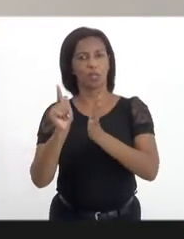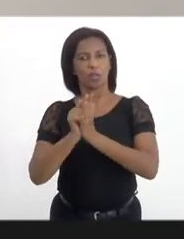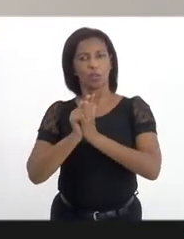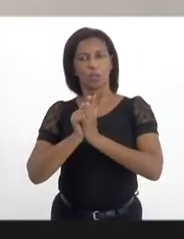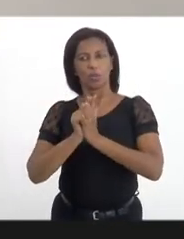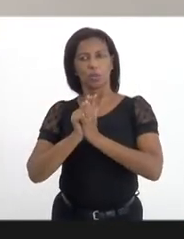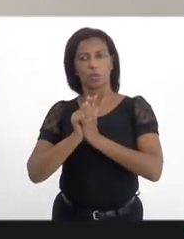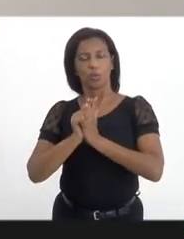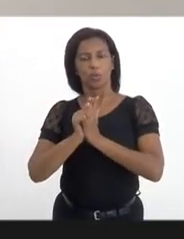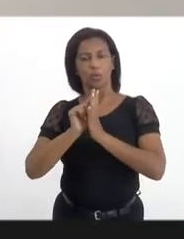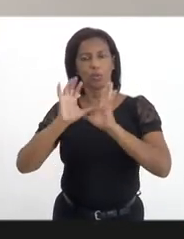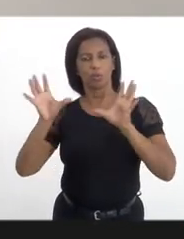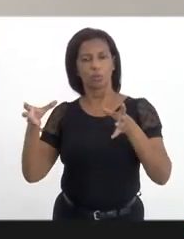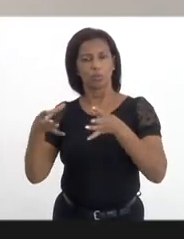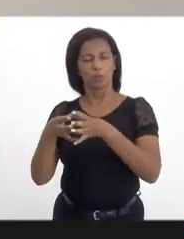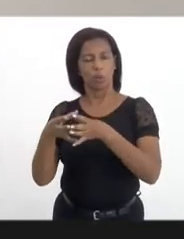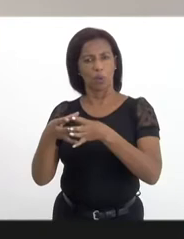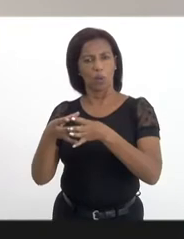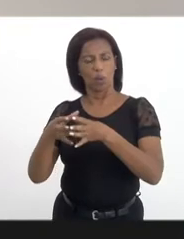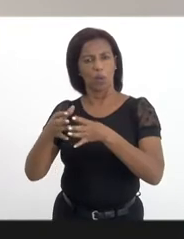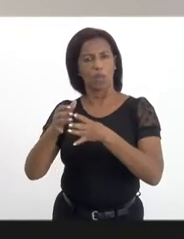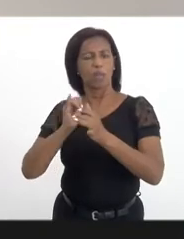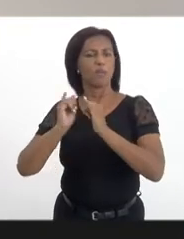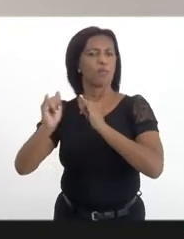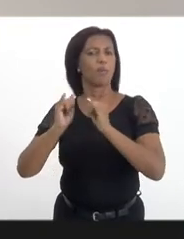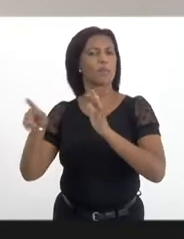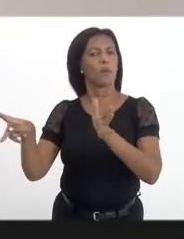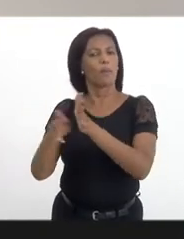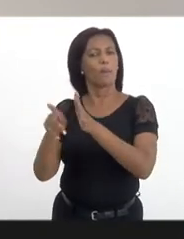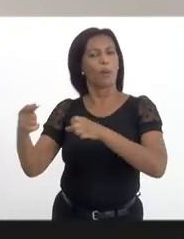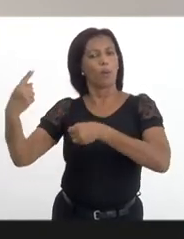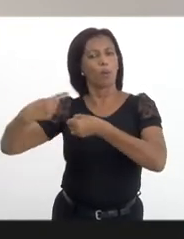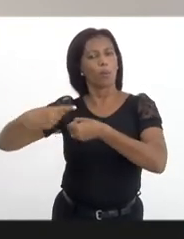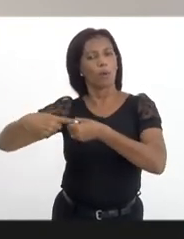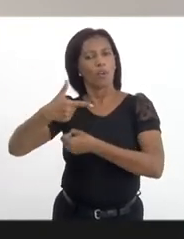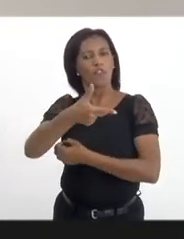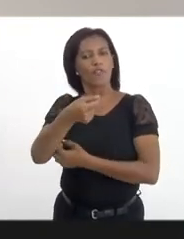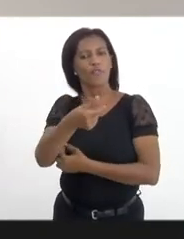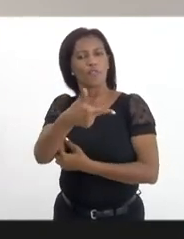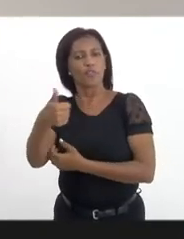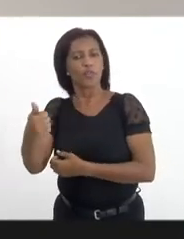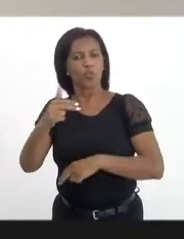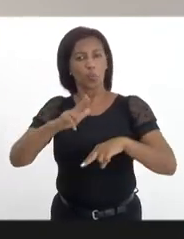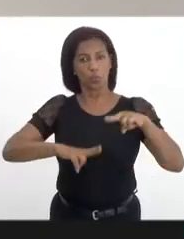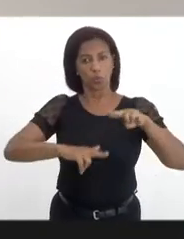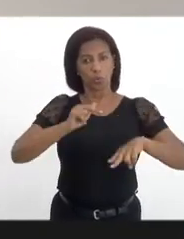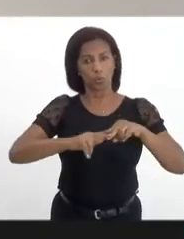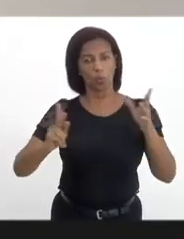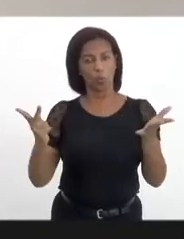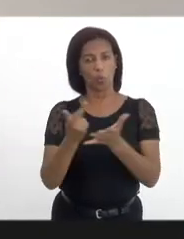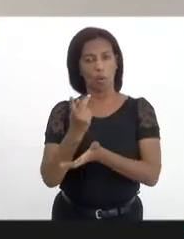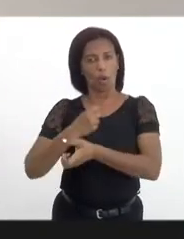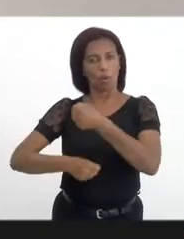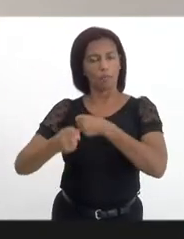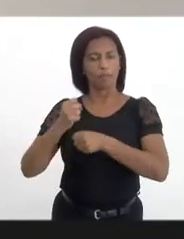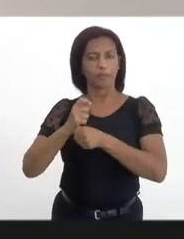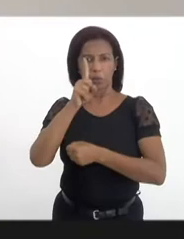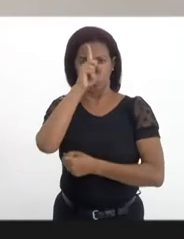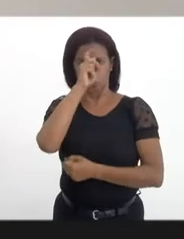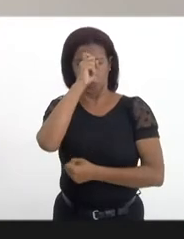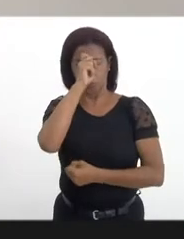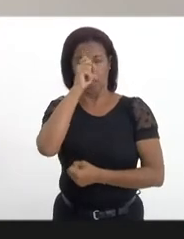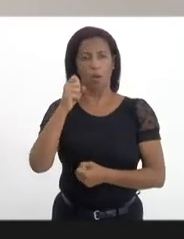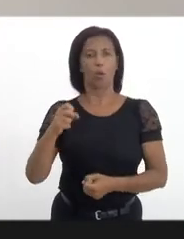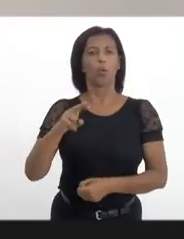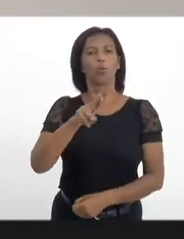da Confederação Nacional do Município em julho de 2021. No ano passado, os hospitais credenciados pelo Sistema